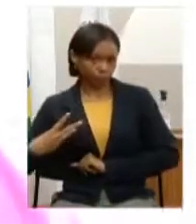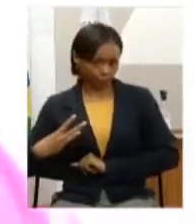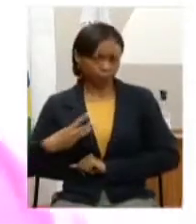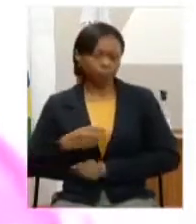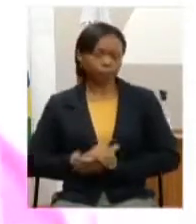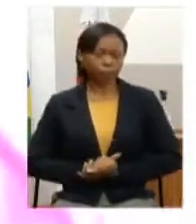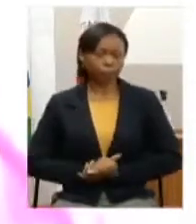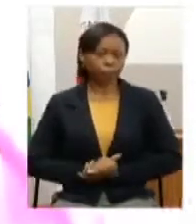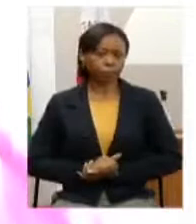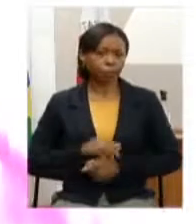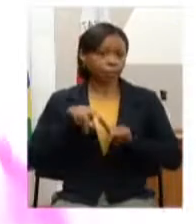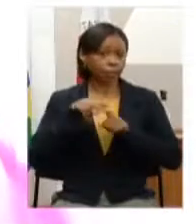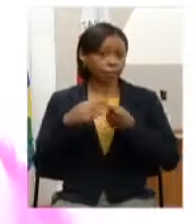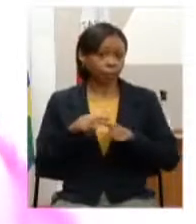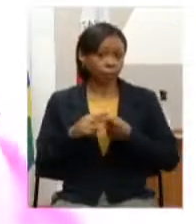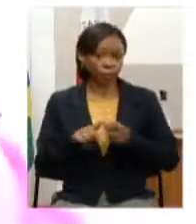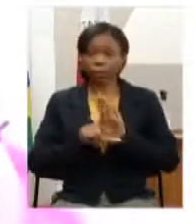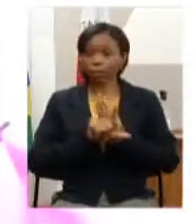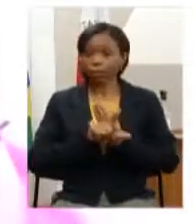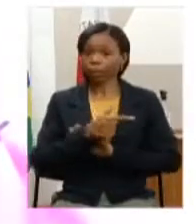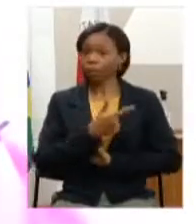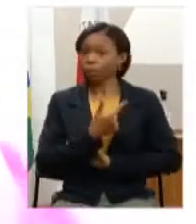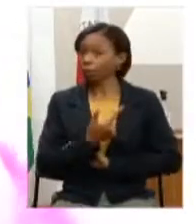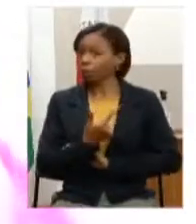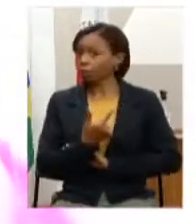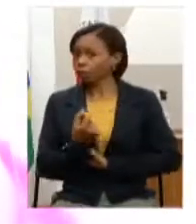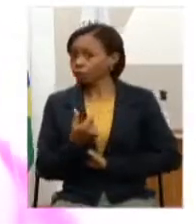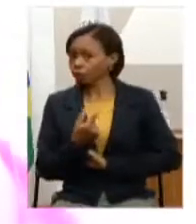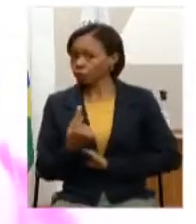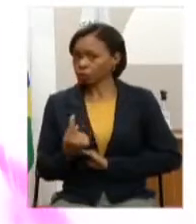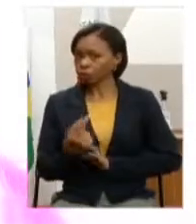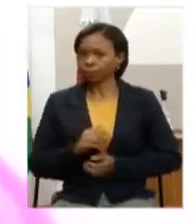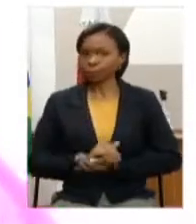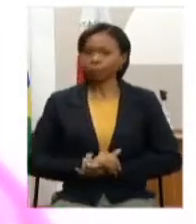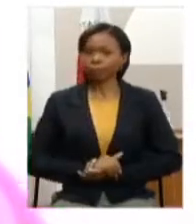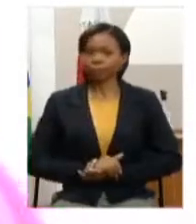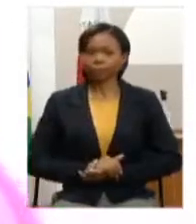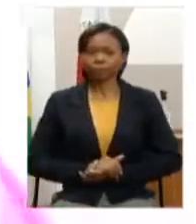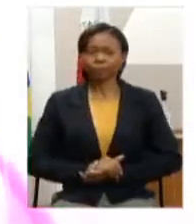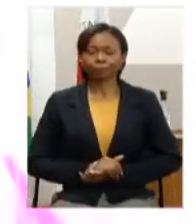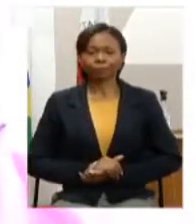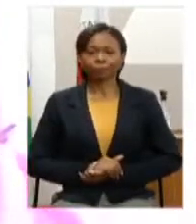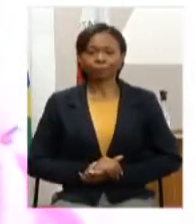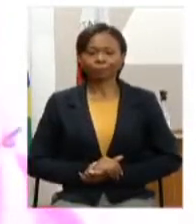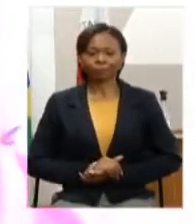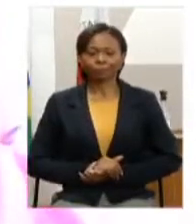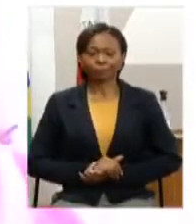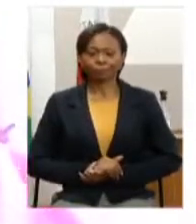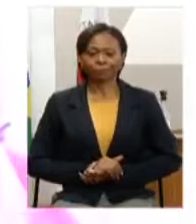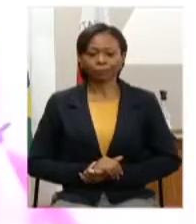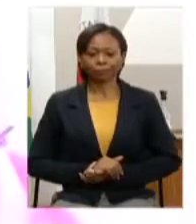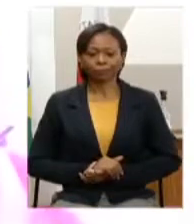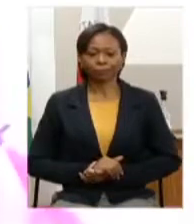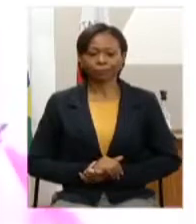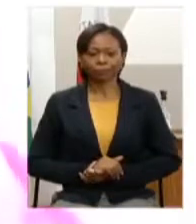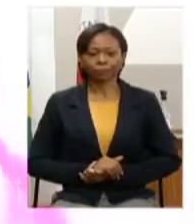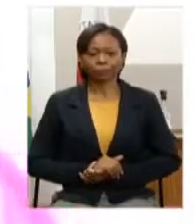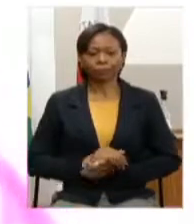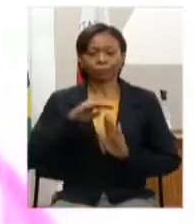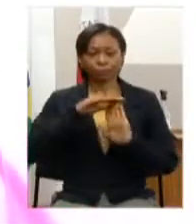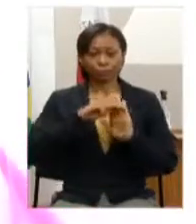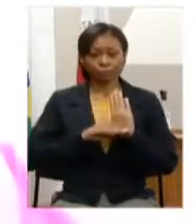Revisão para 2021 e de recomendações ao Poder Executivo no âmbito dos programas Programa